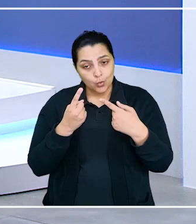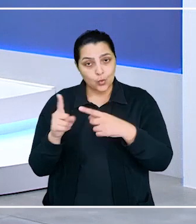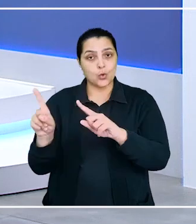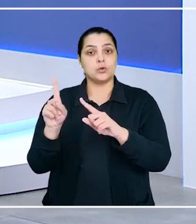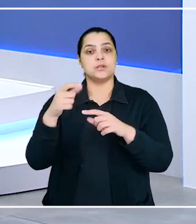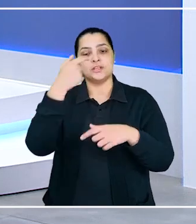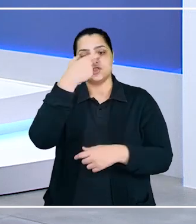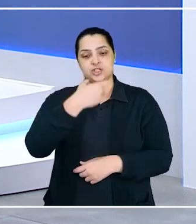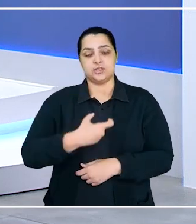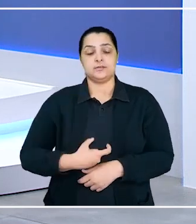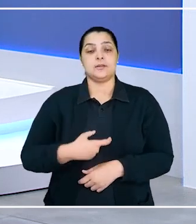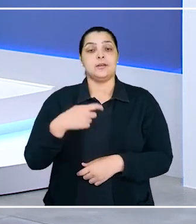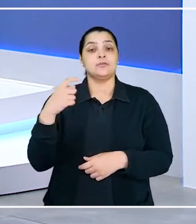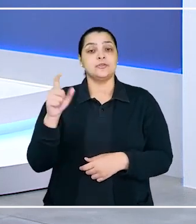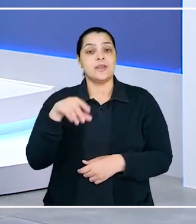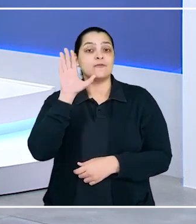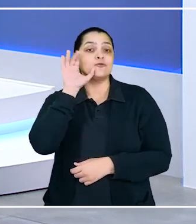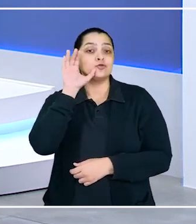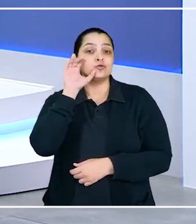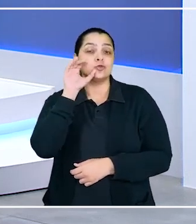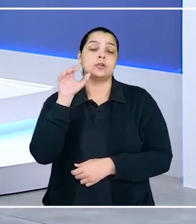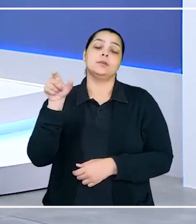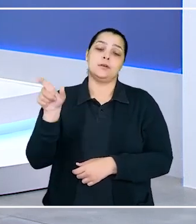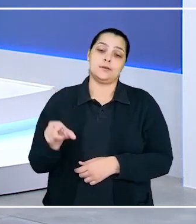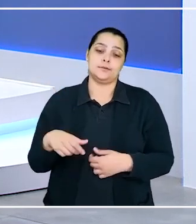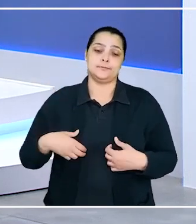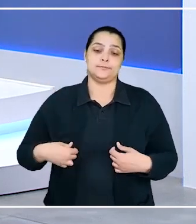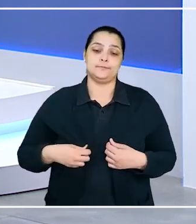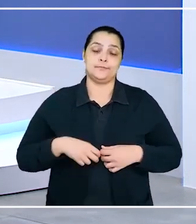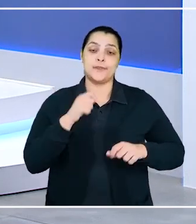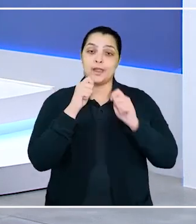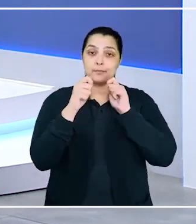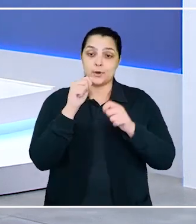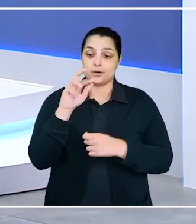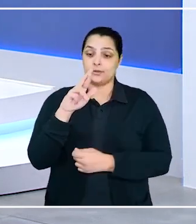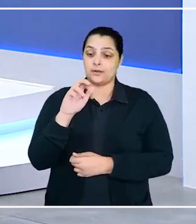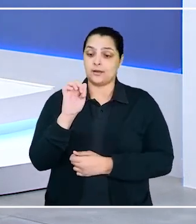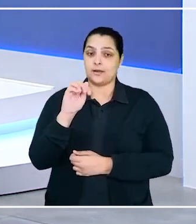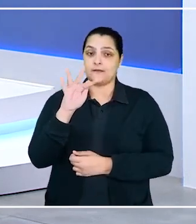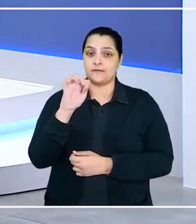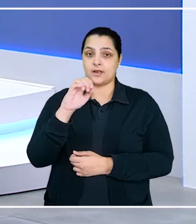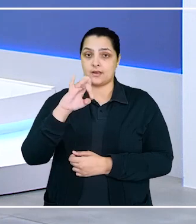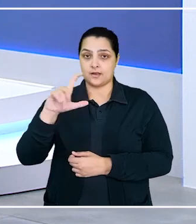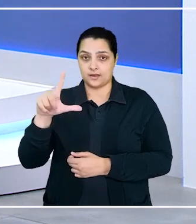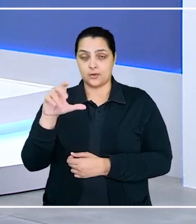empregada. Quem tem as informações para a gente sobre esse caso é o repórter Rafael Oliveira. Oi, Rafael.